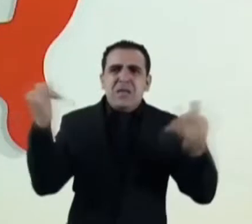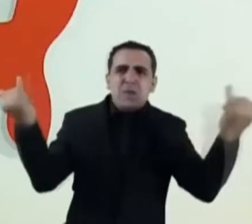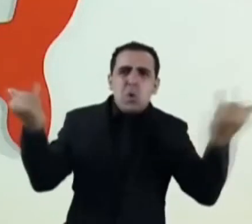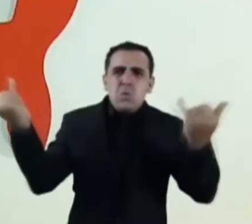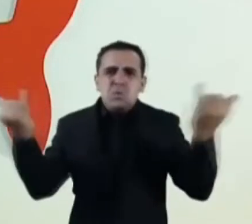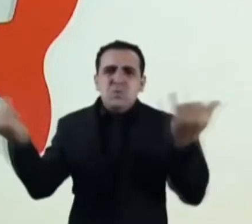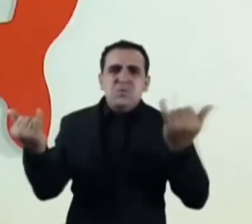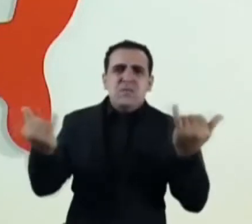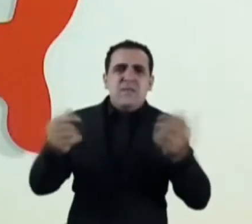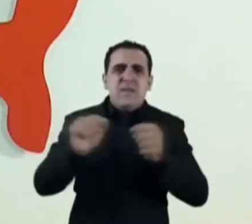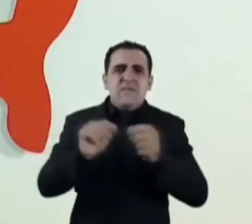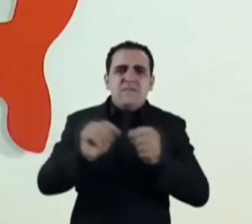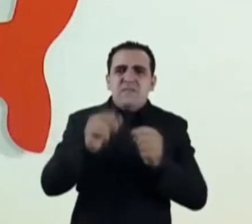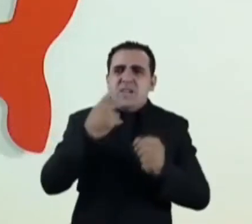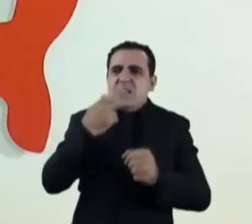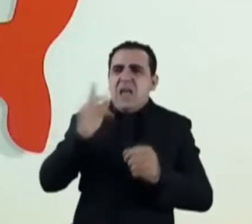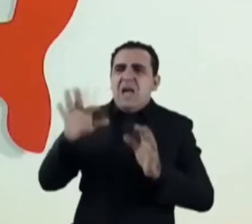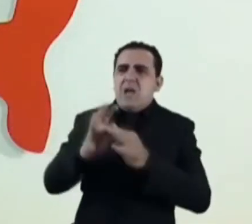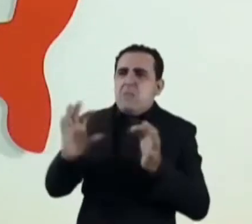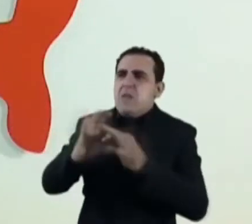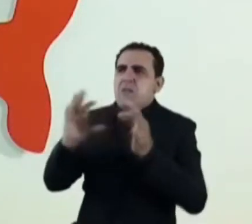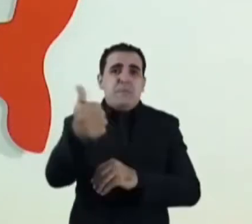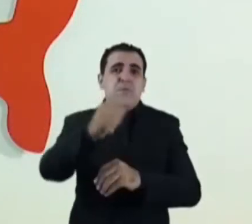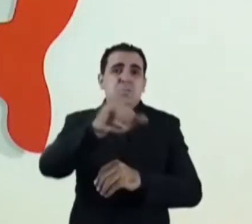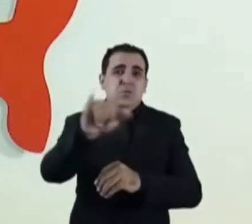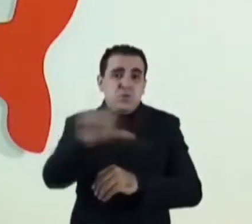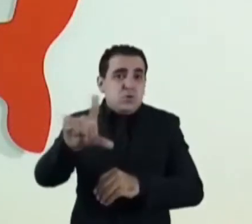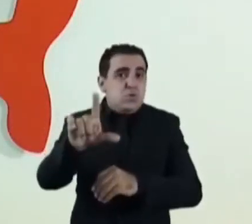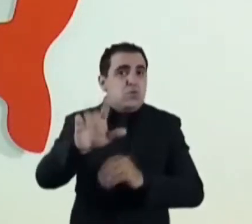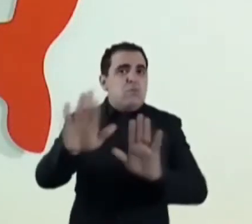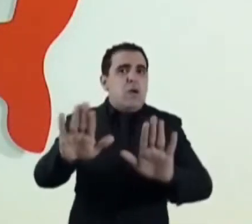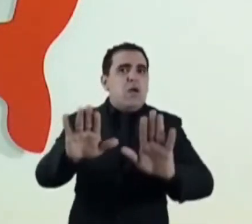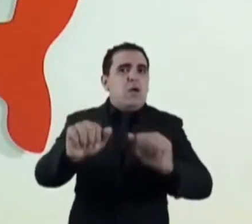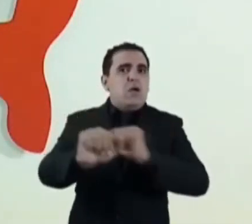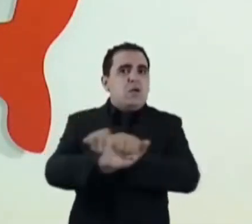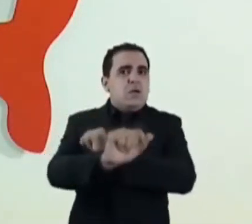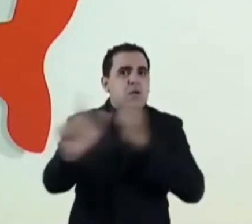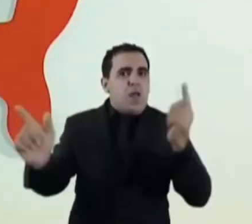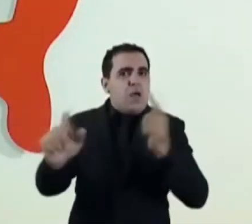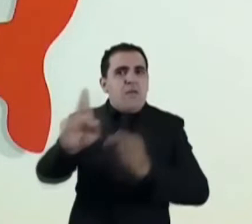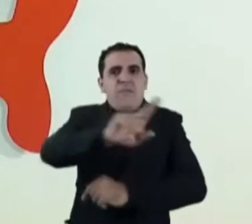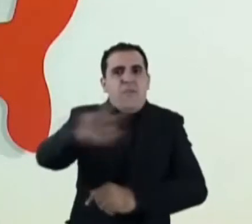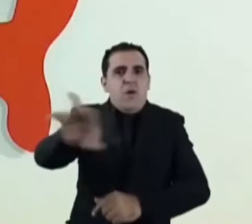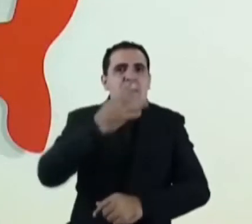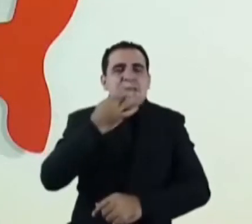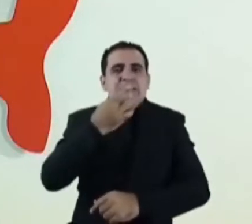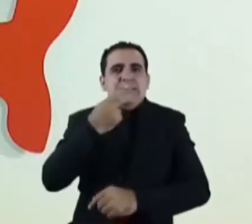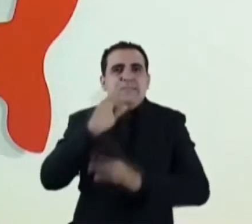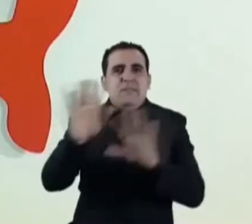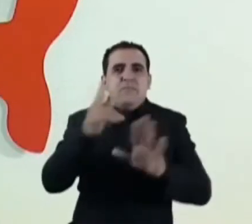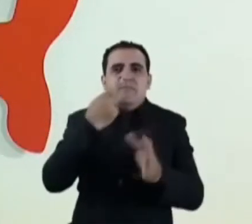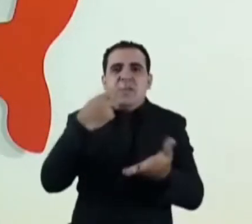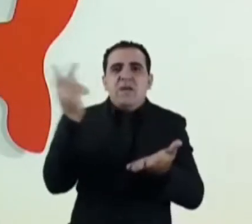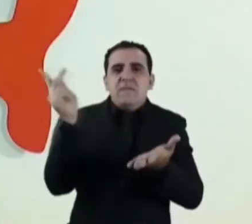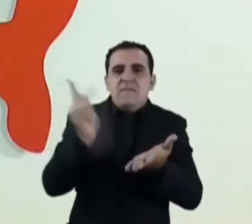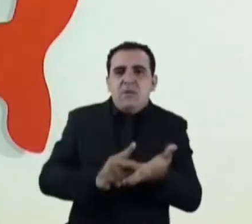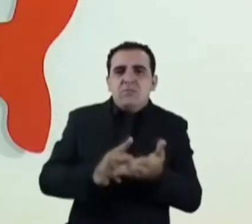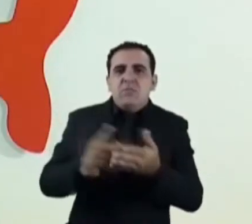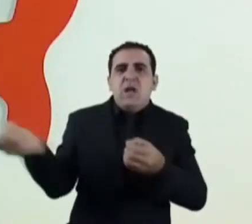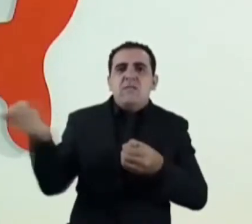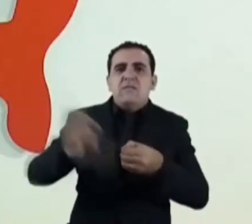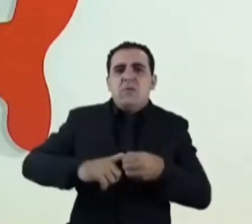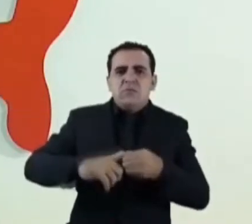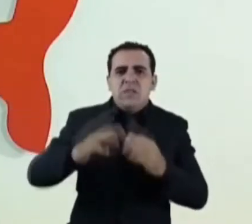confundindo autorização com determinação. Mas deixando claro, não significa dizer que necessariamente as aulas vão